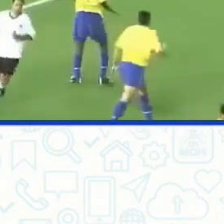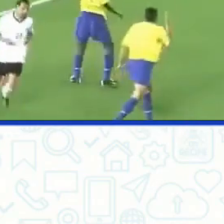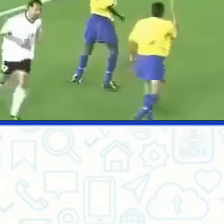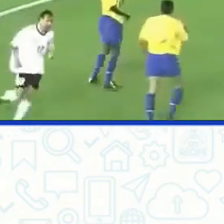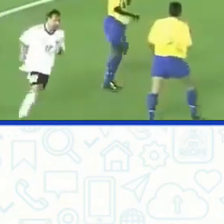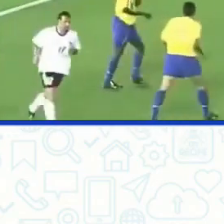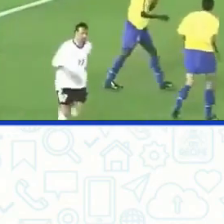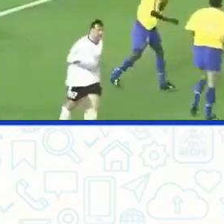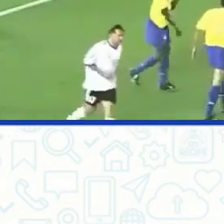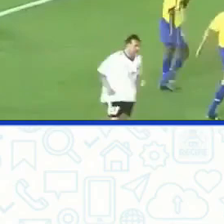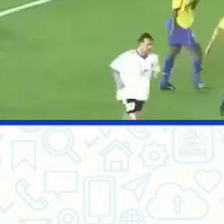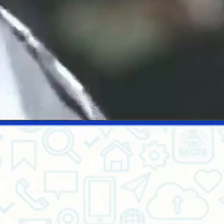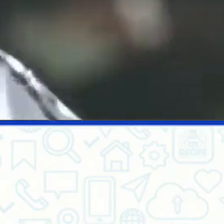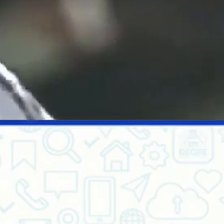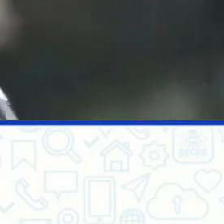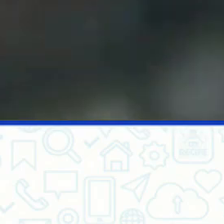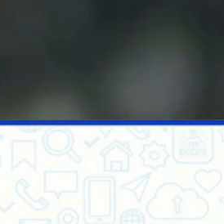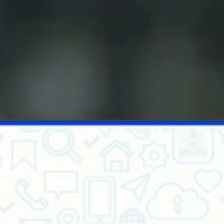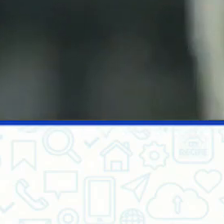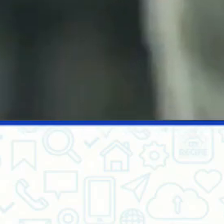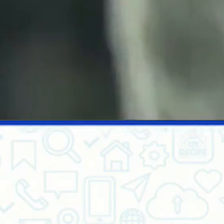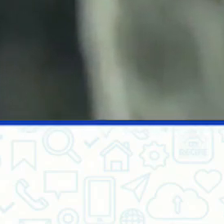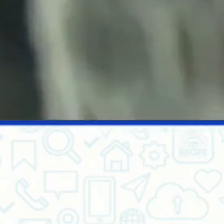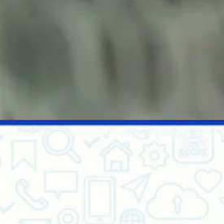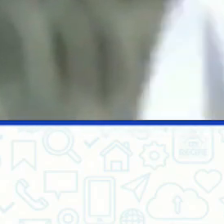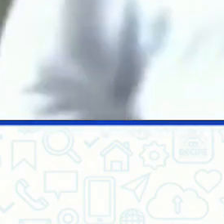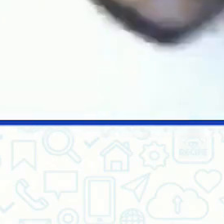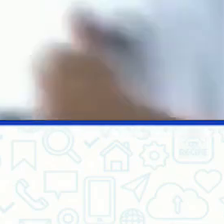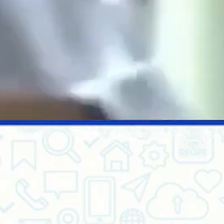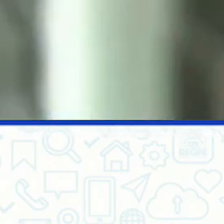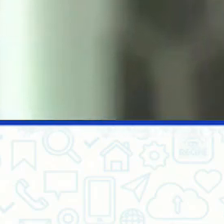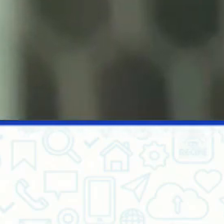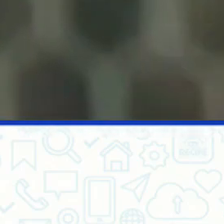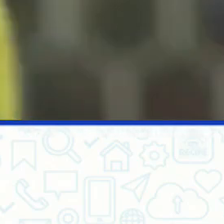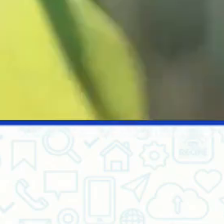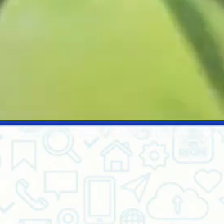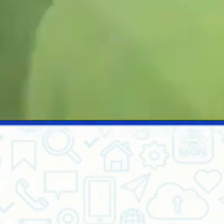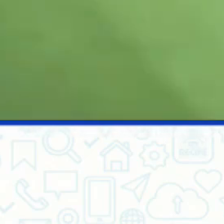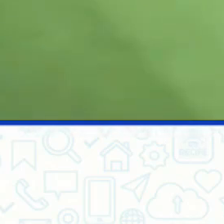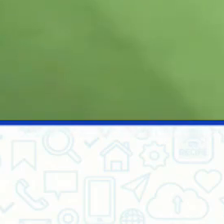bateu pro gol, pegou mal na bola, jogou longe do gol do Marcos, apenas tiro de meta.